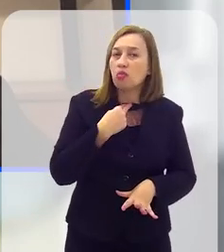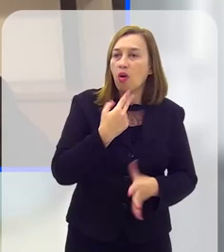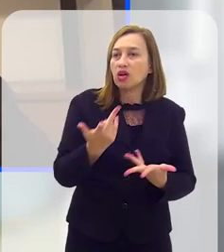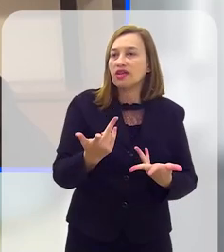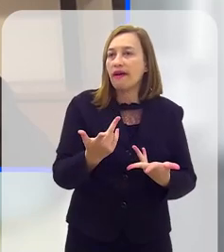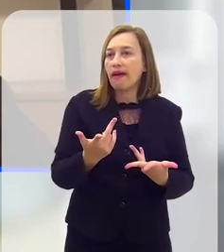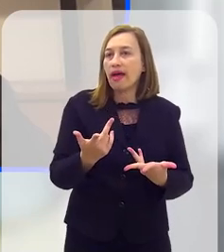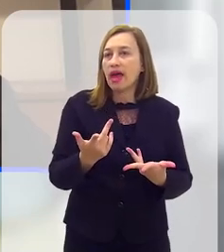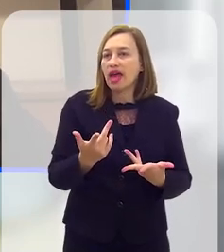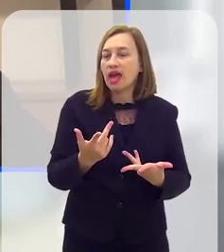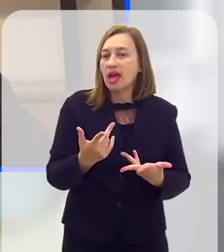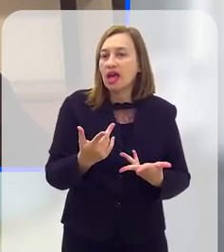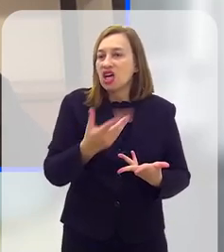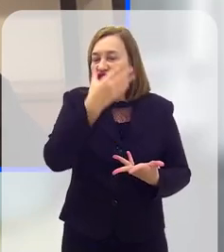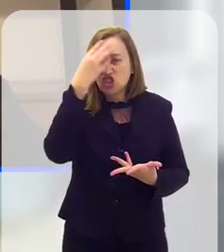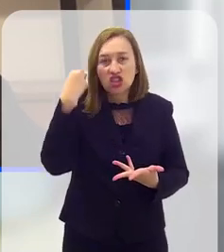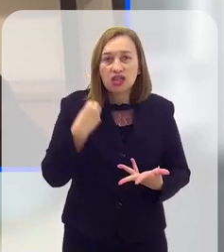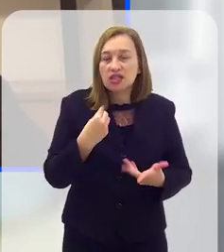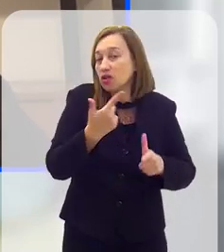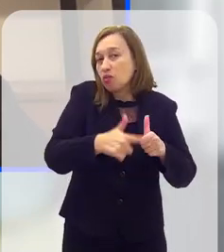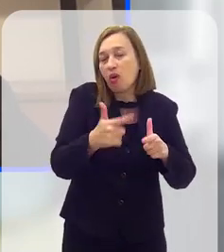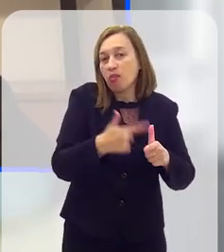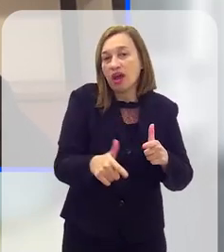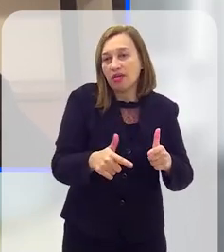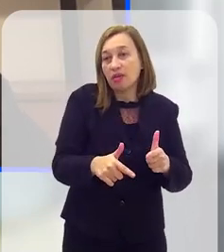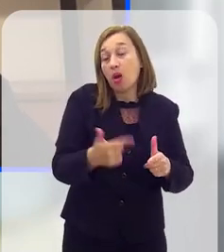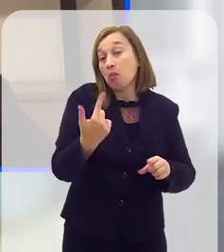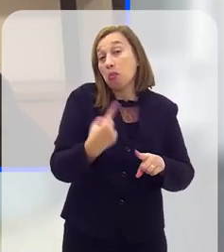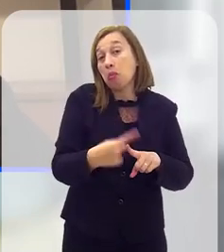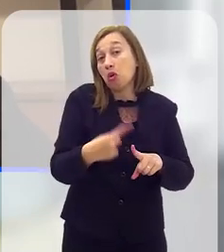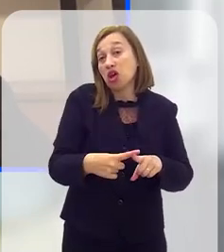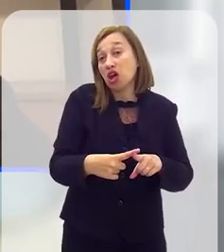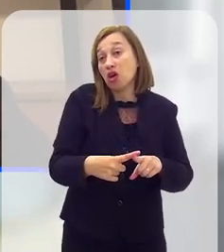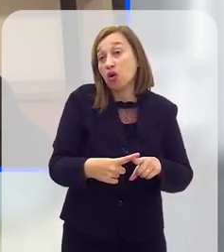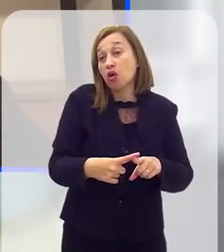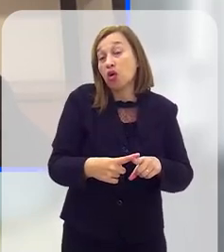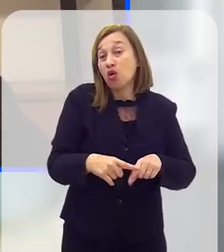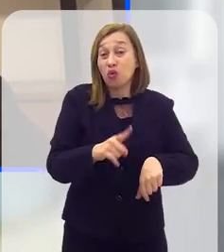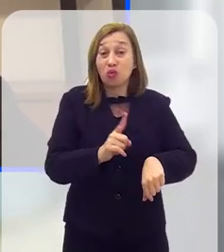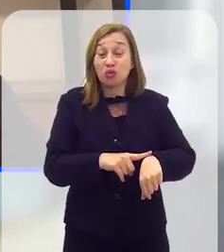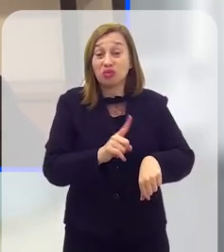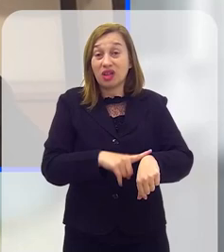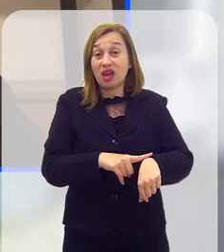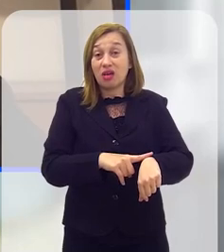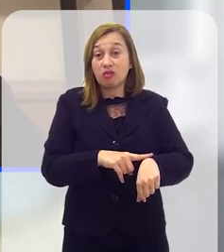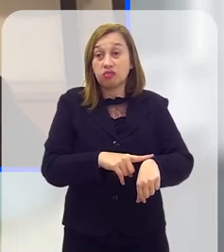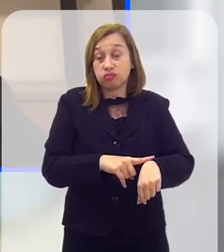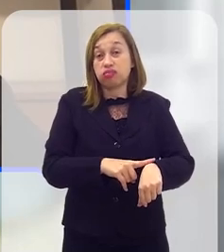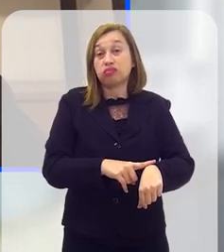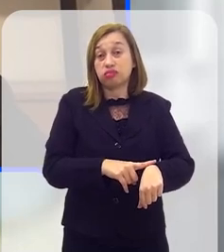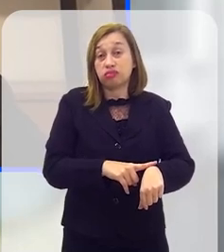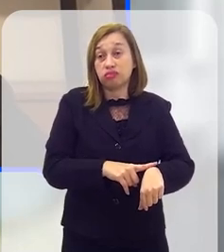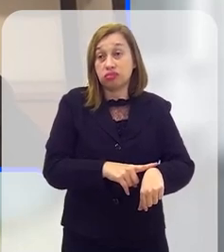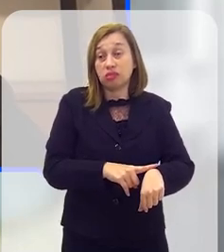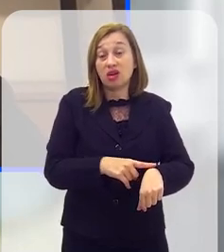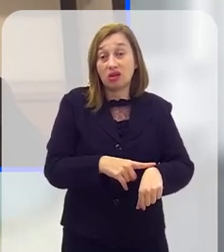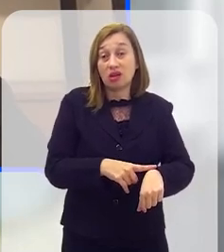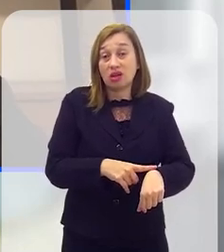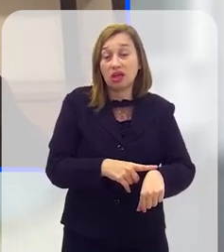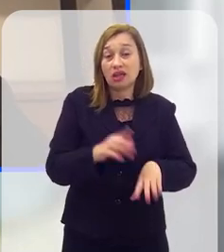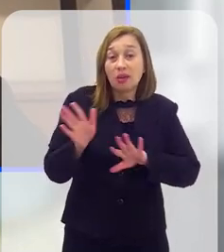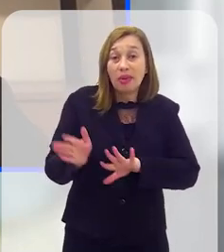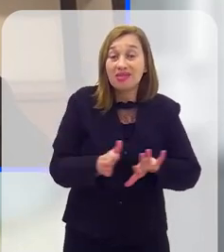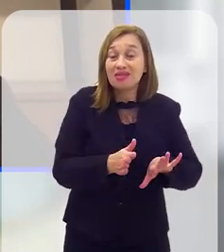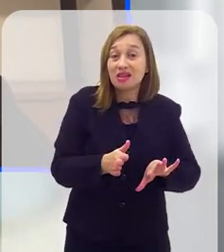resolver esse problema. O que eu acho que a gente não pode fazer é empurrar isso cada vez mais com a barriga, porque o tempo já passou. A gente já passou dessa fase